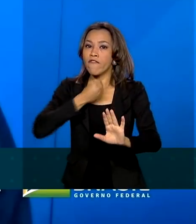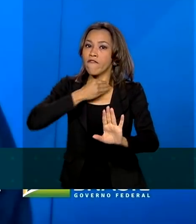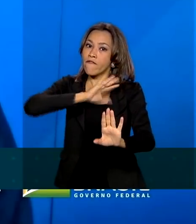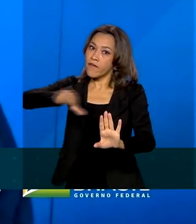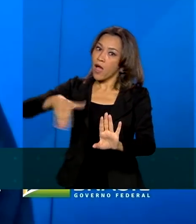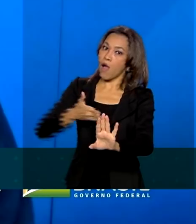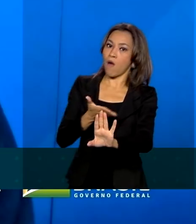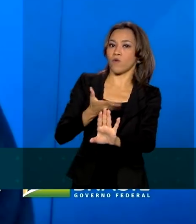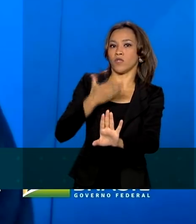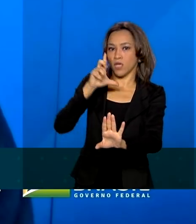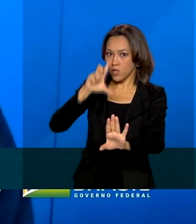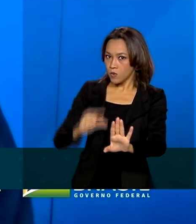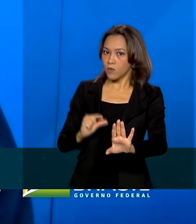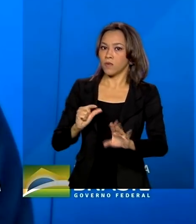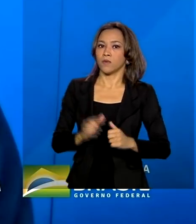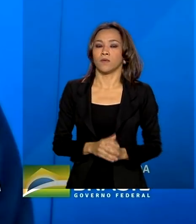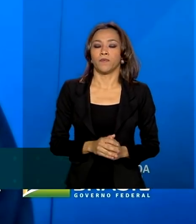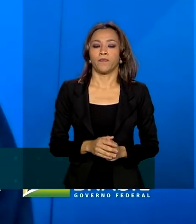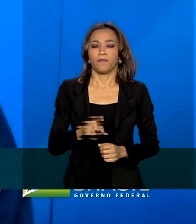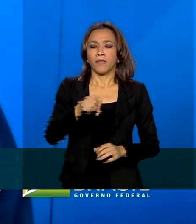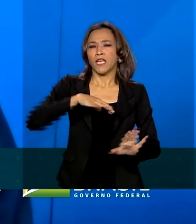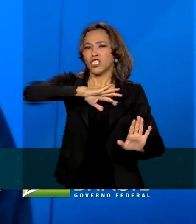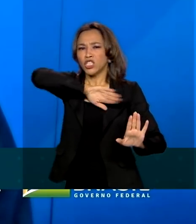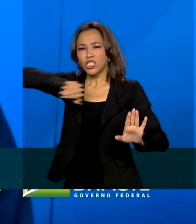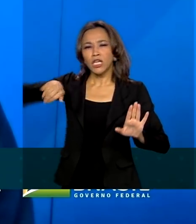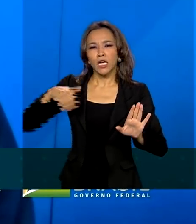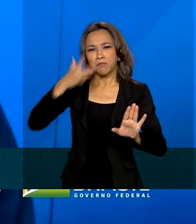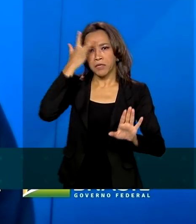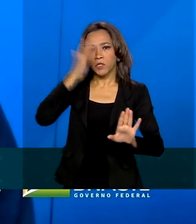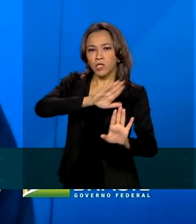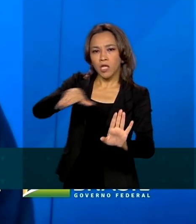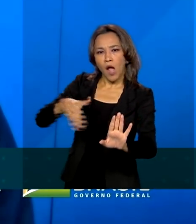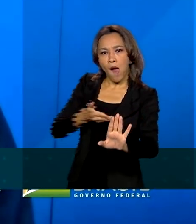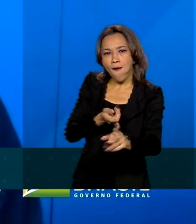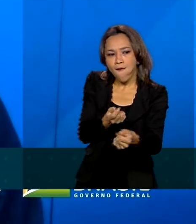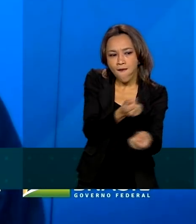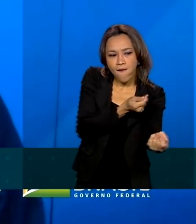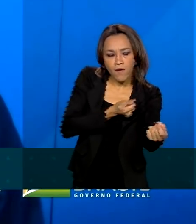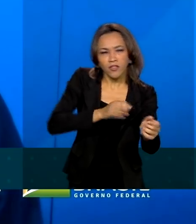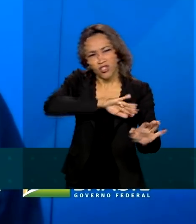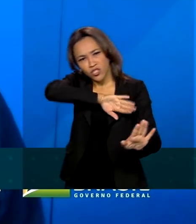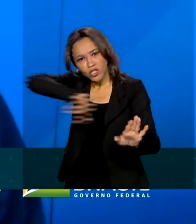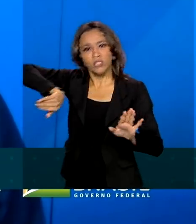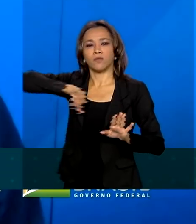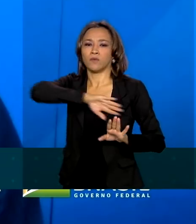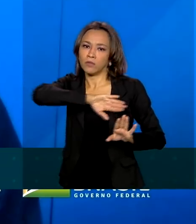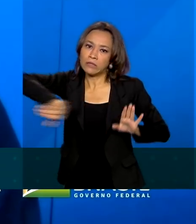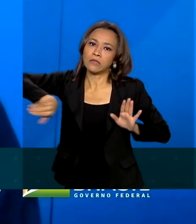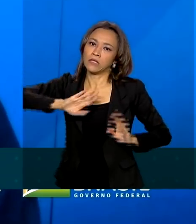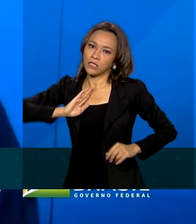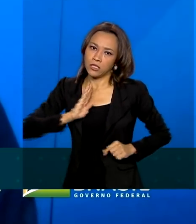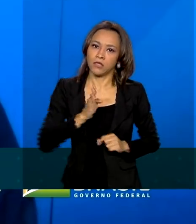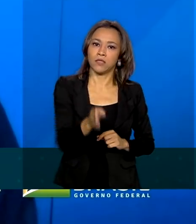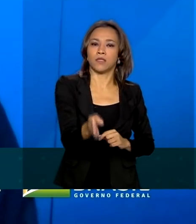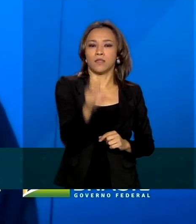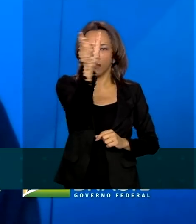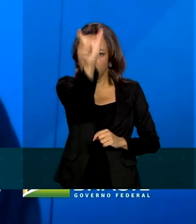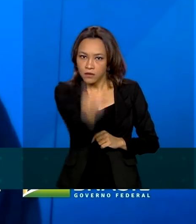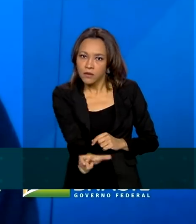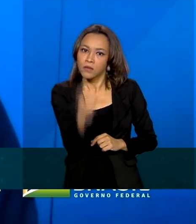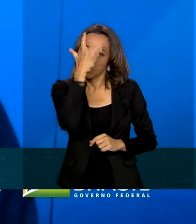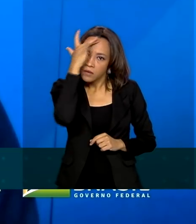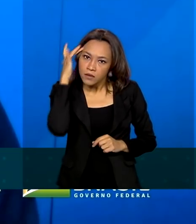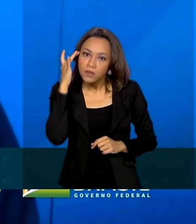Tirando os atravessadores, tirando os intermediários, para minimizar problemas,